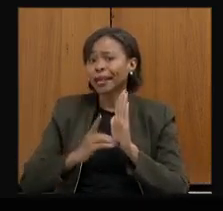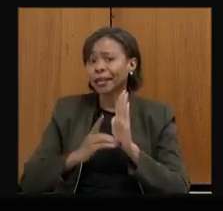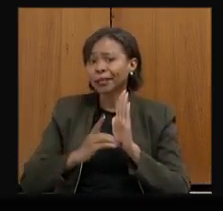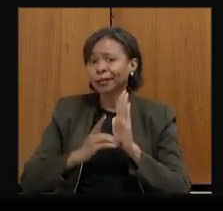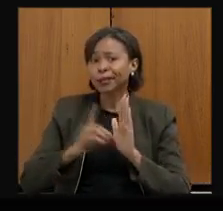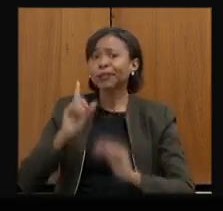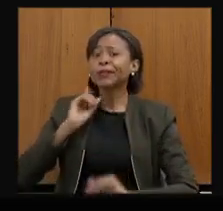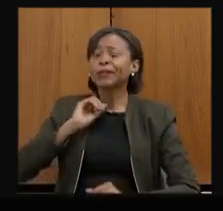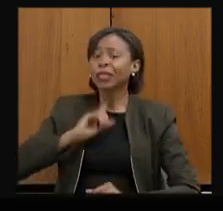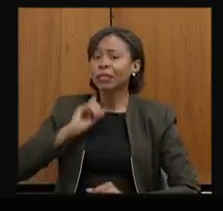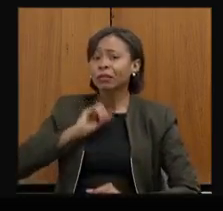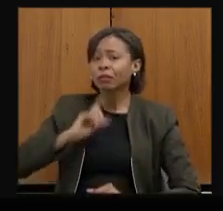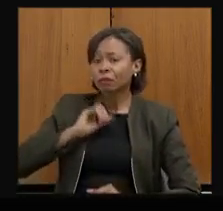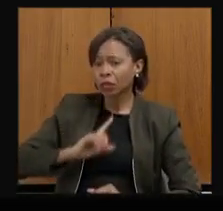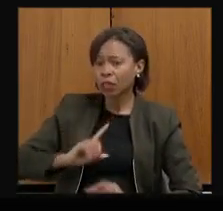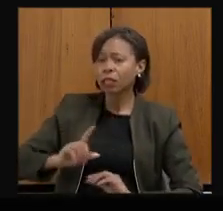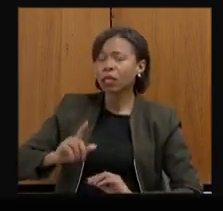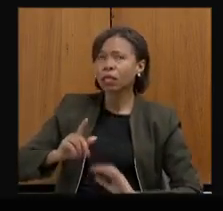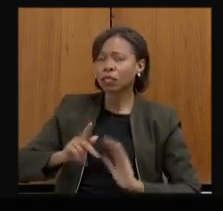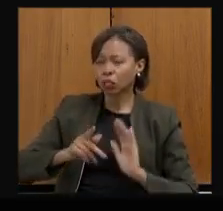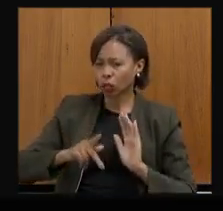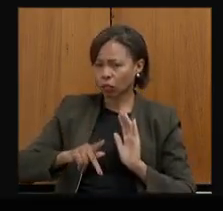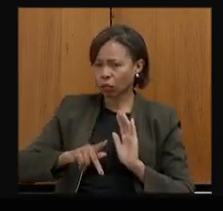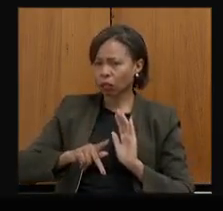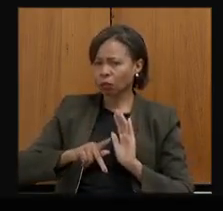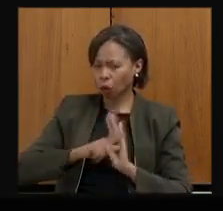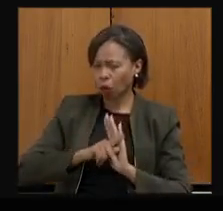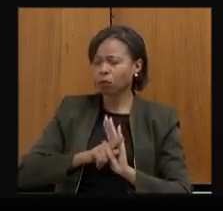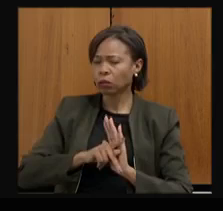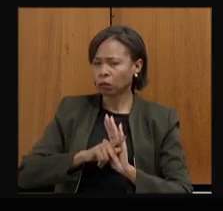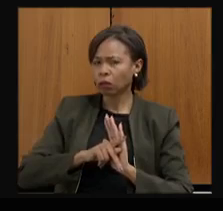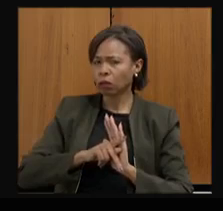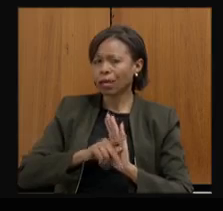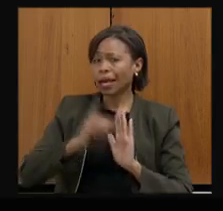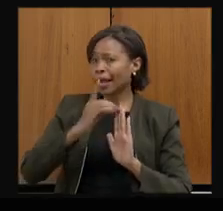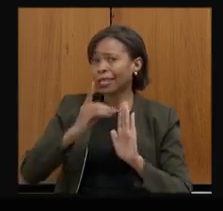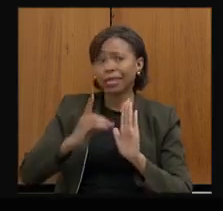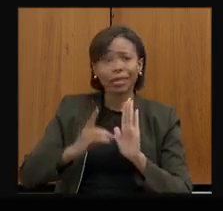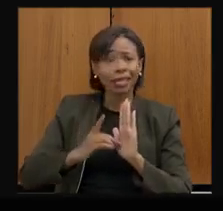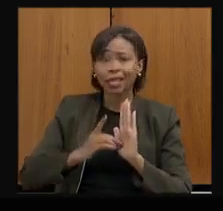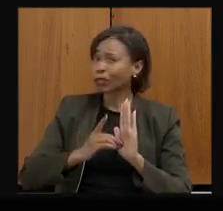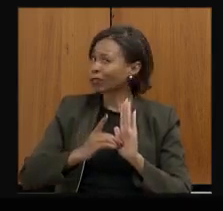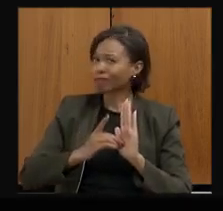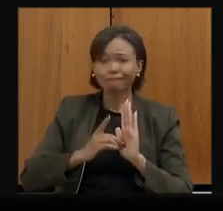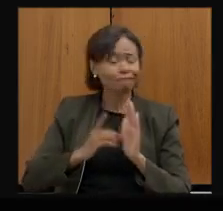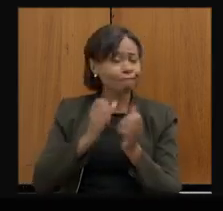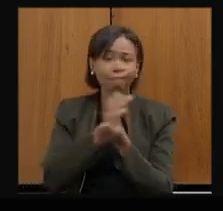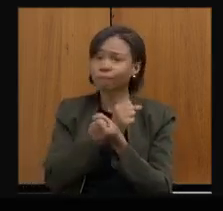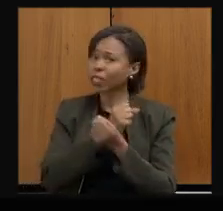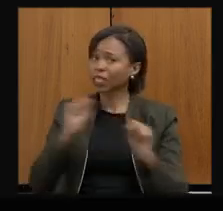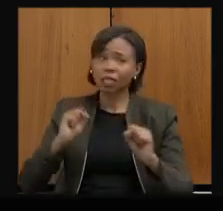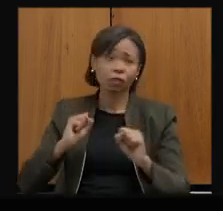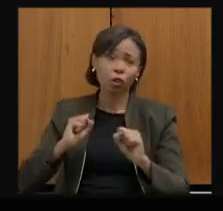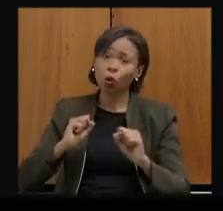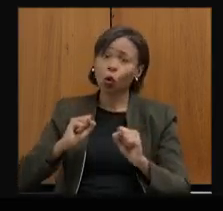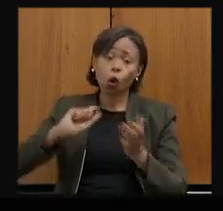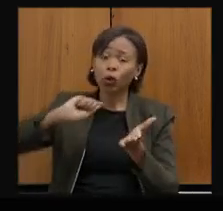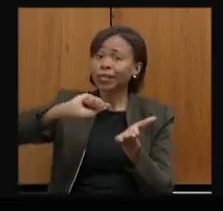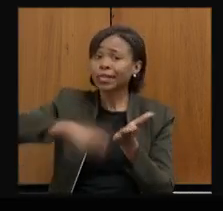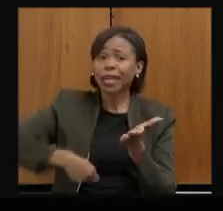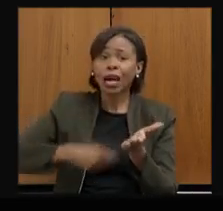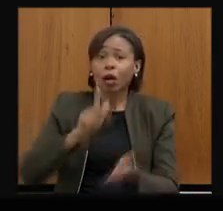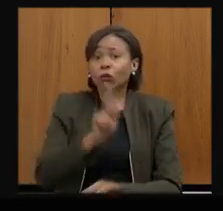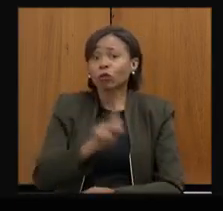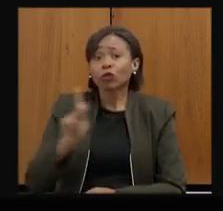e esse decreto, ele não dá oportunidade para que o estado possa avançar na contratação de professores, de monitores